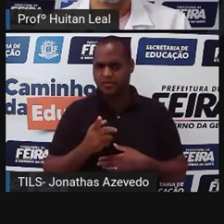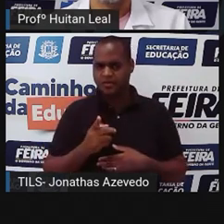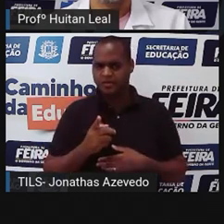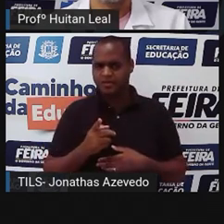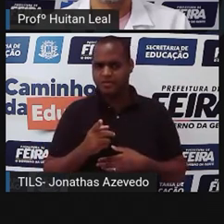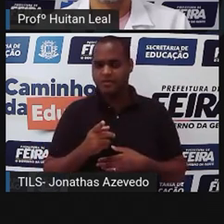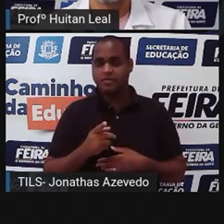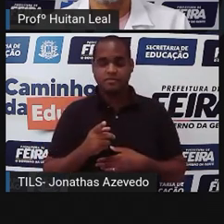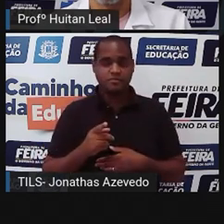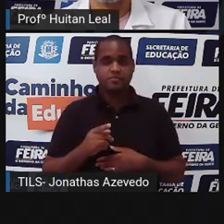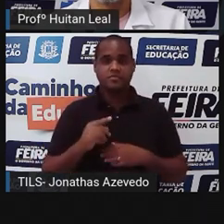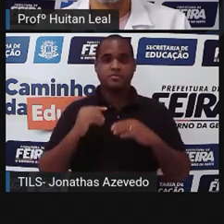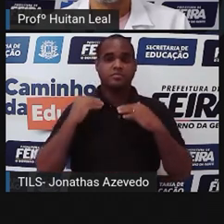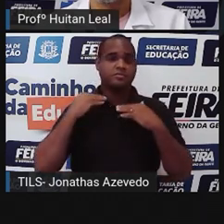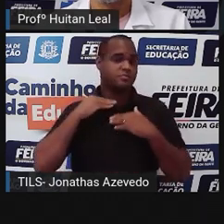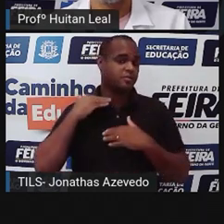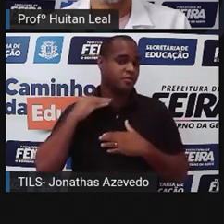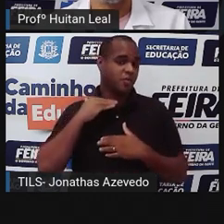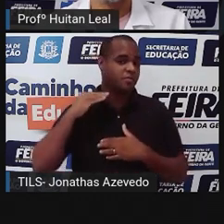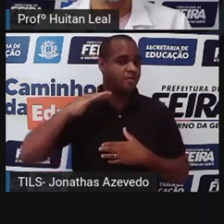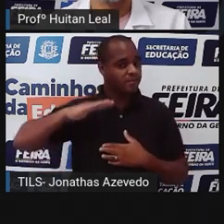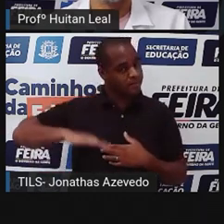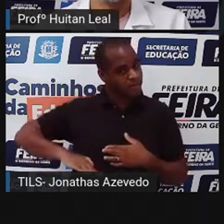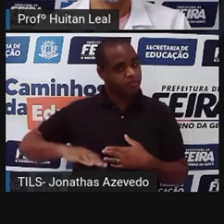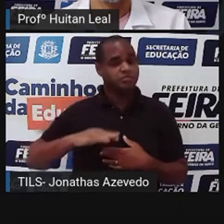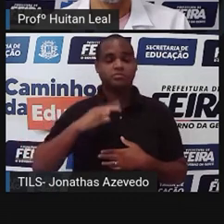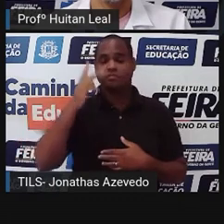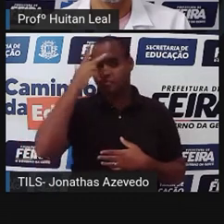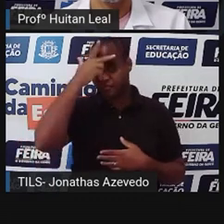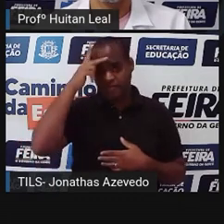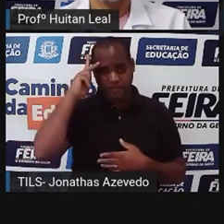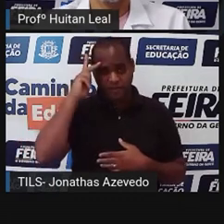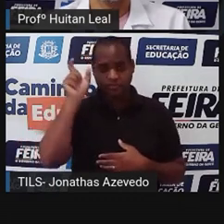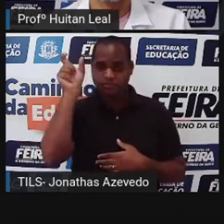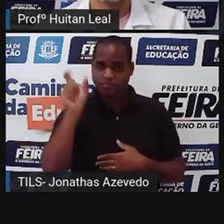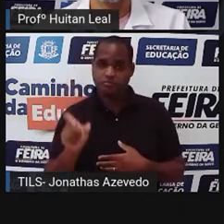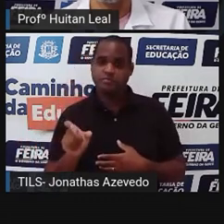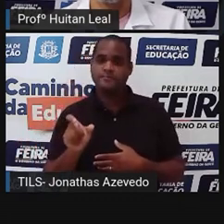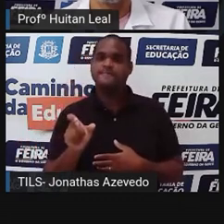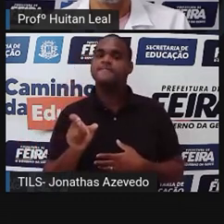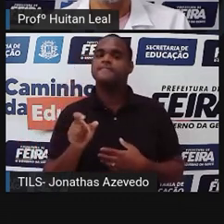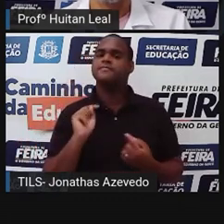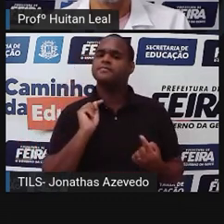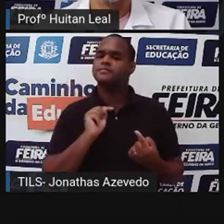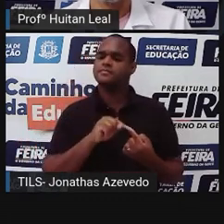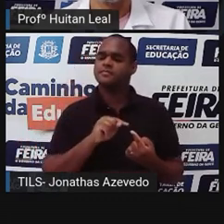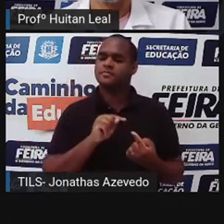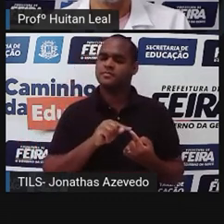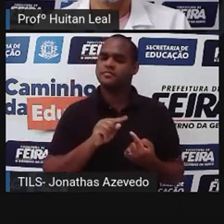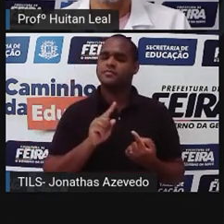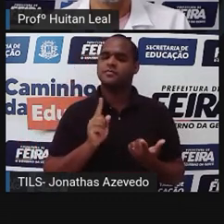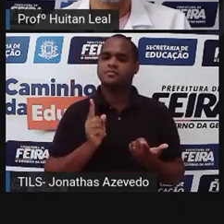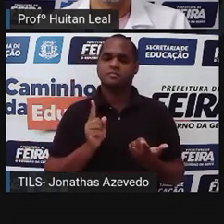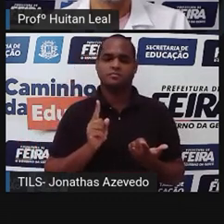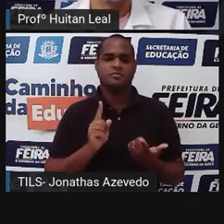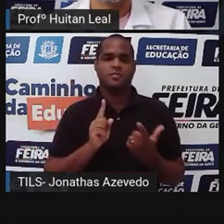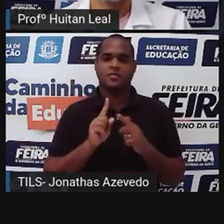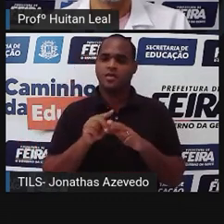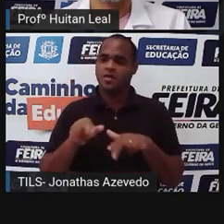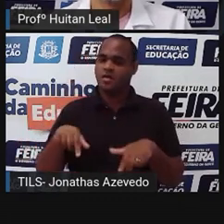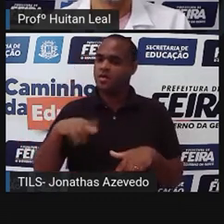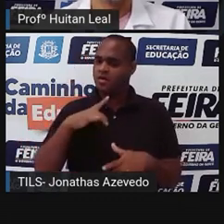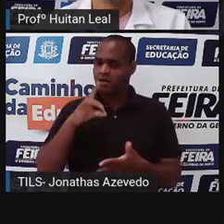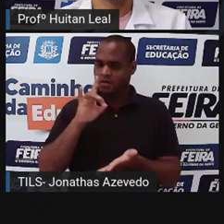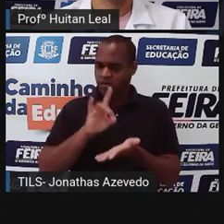Do pescoço para baixo, são humanos? Será que ser humano é uma situação, uma